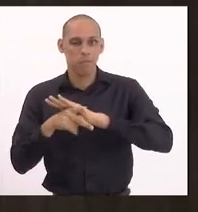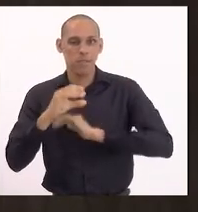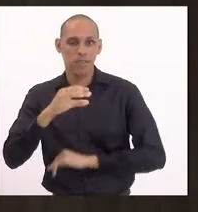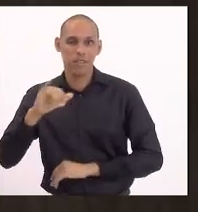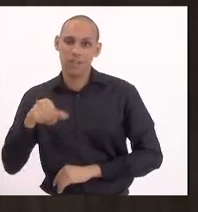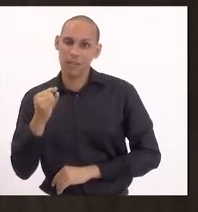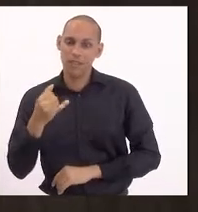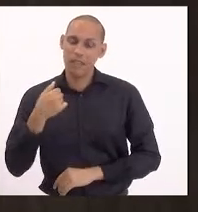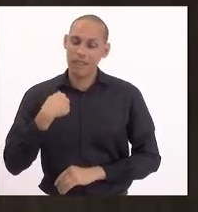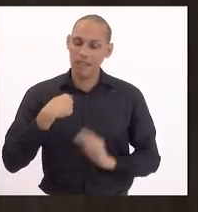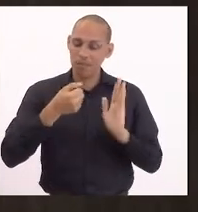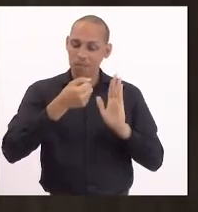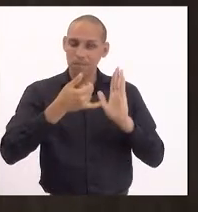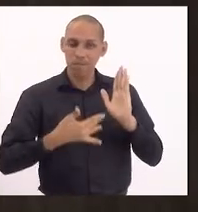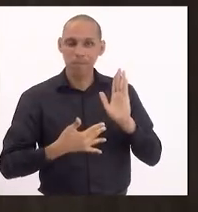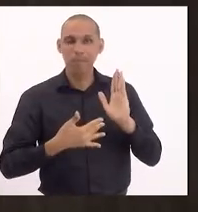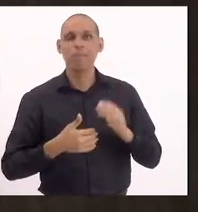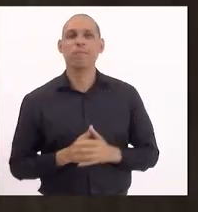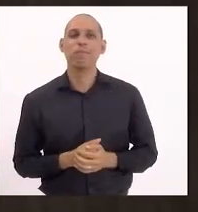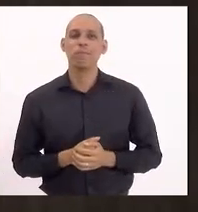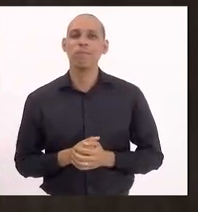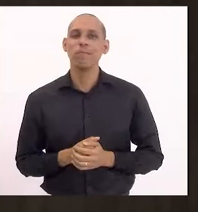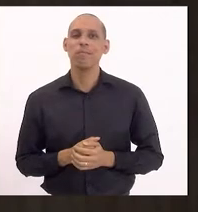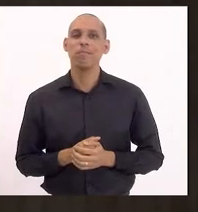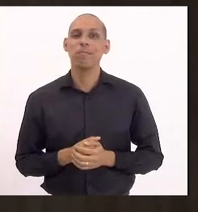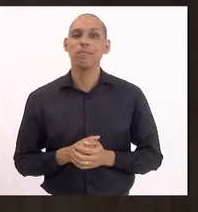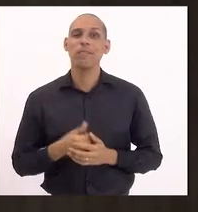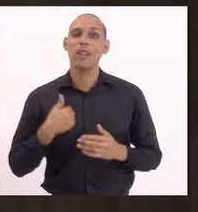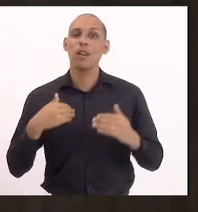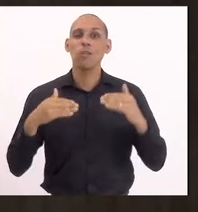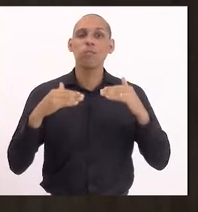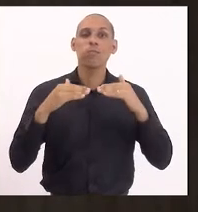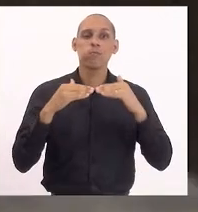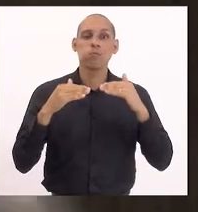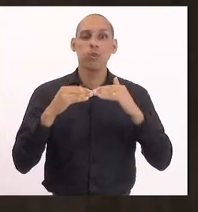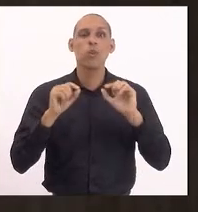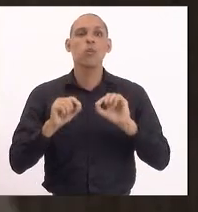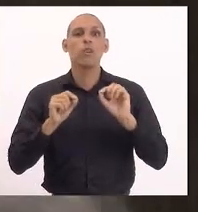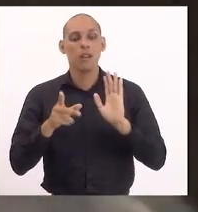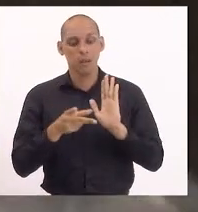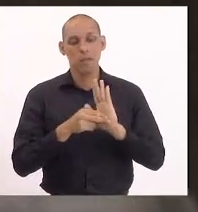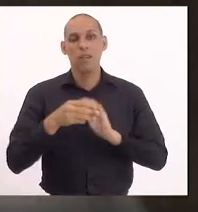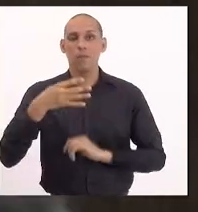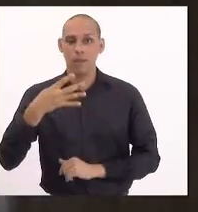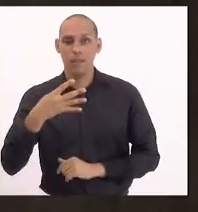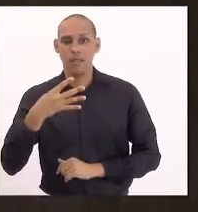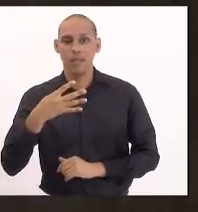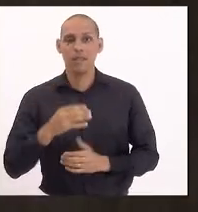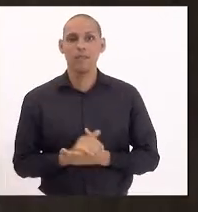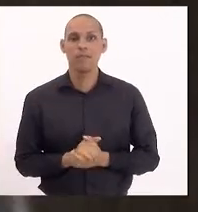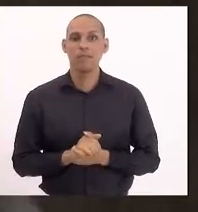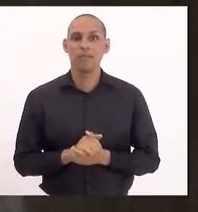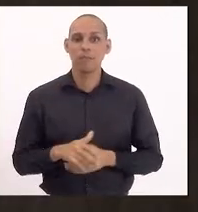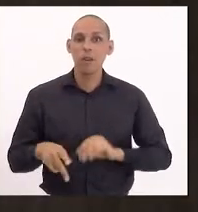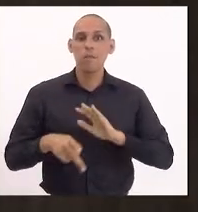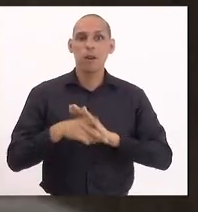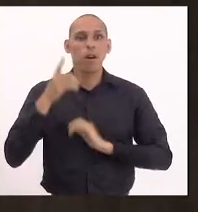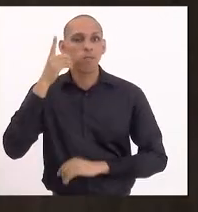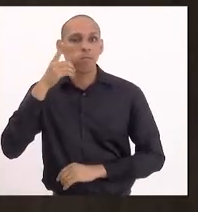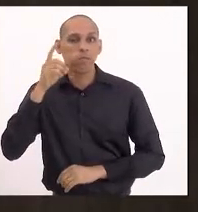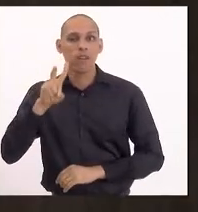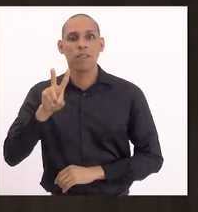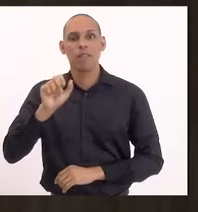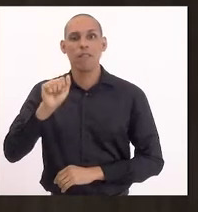relator, estou sendo favorável à emenda 4 de autoria do deputado